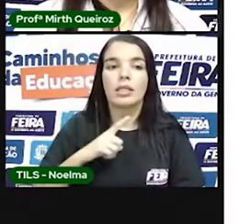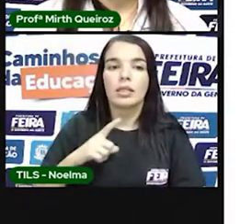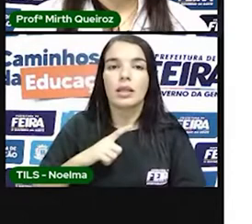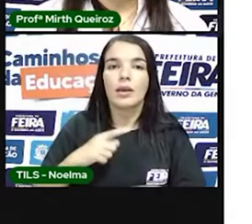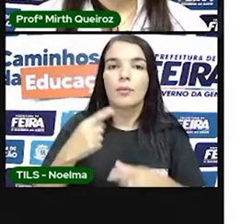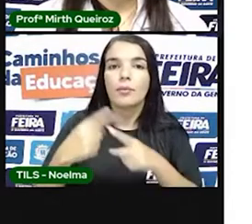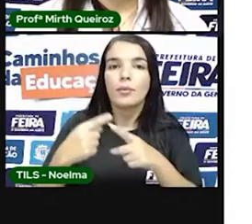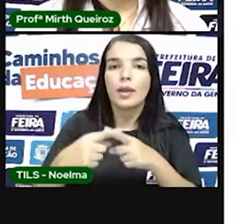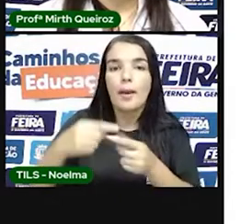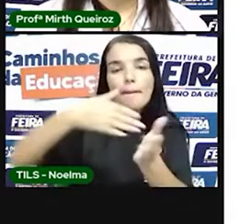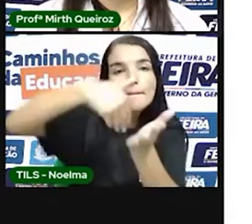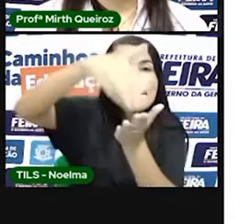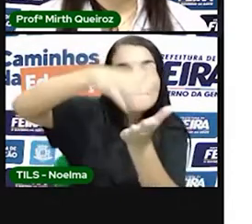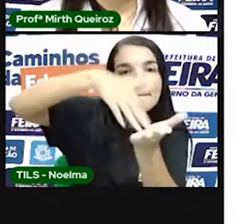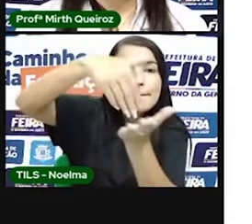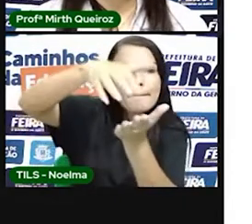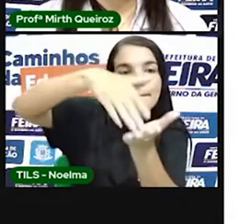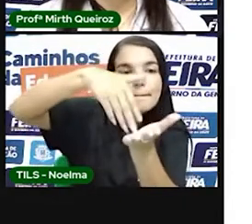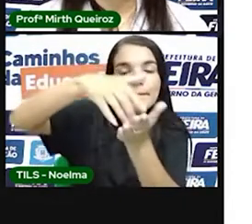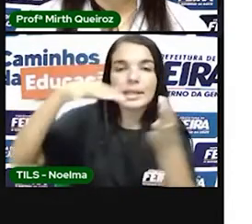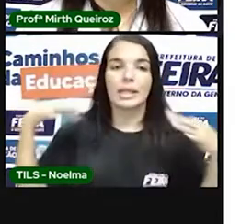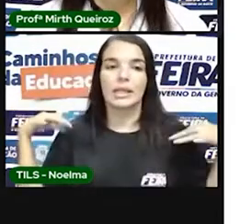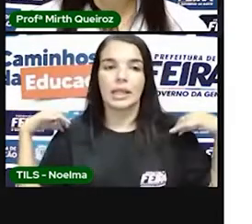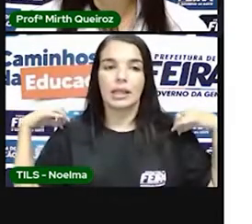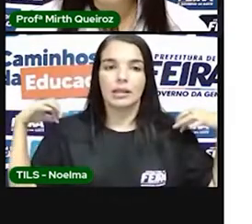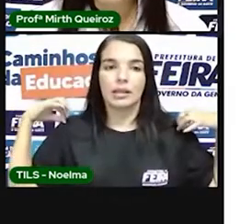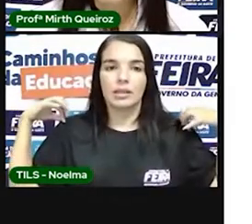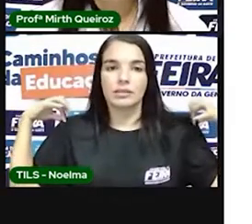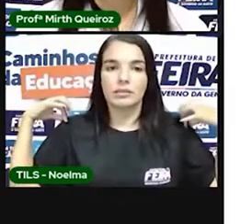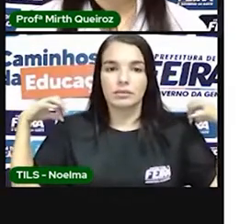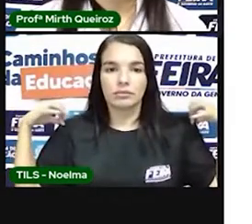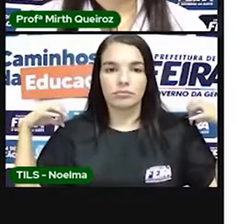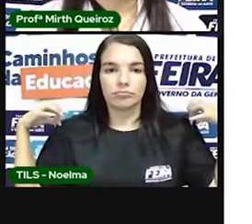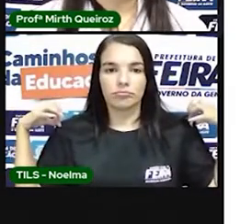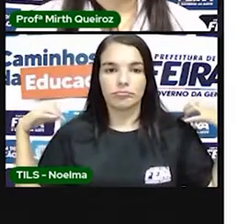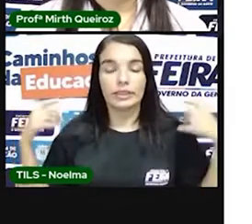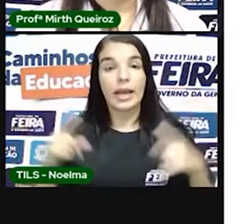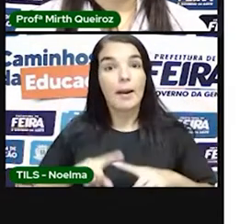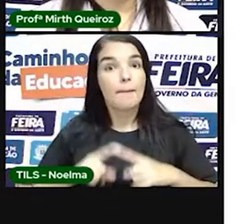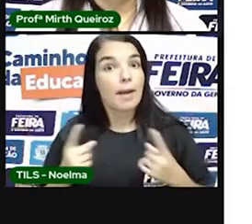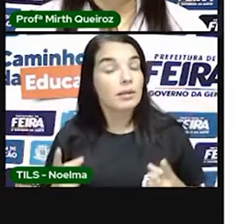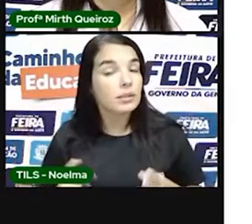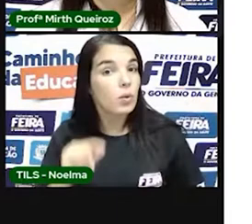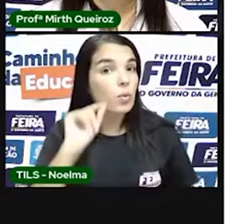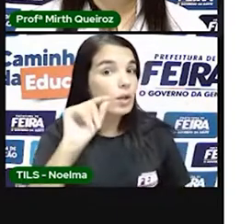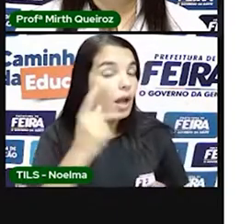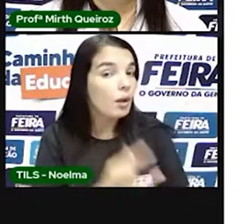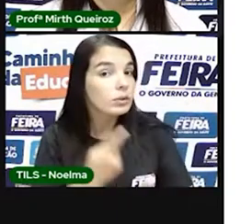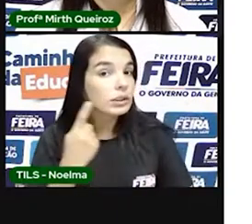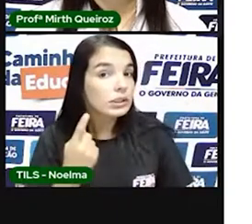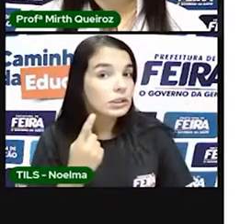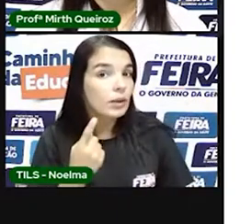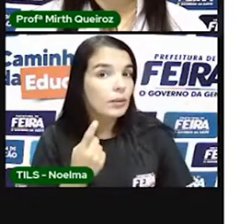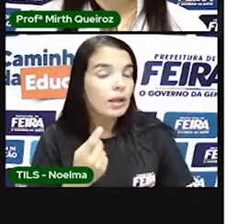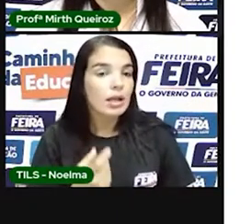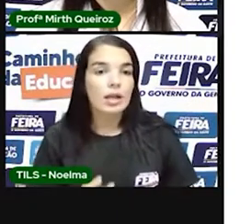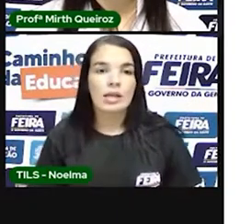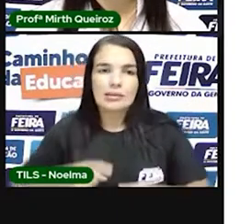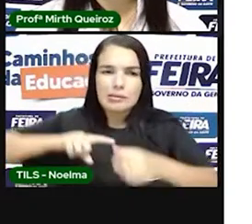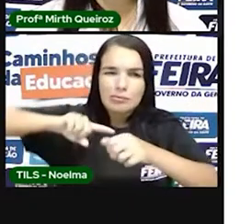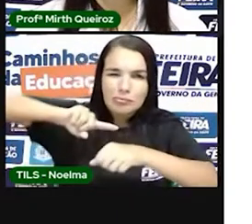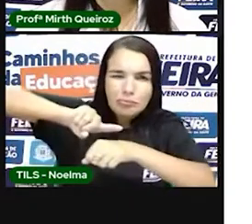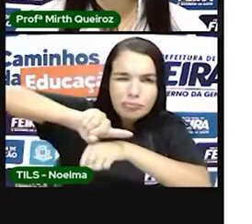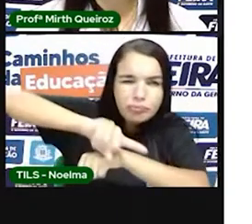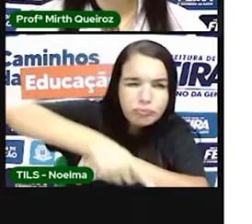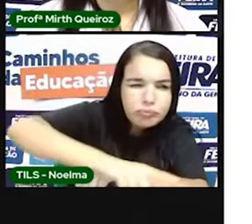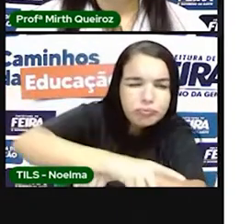E aí, com a exploração exagerada do pau-brasil, houve o quê? A